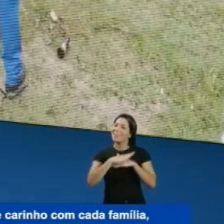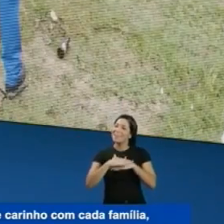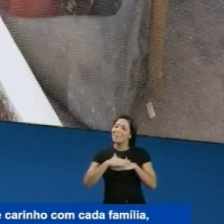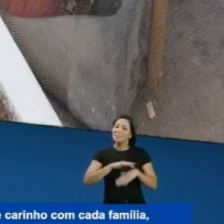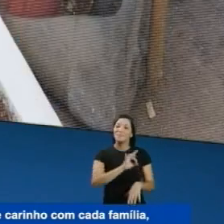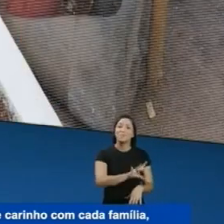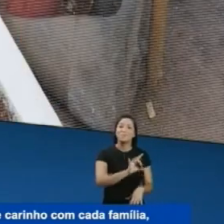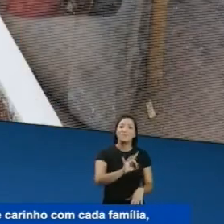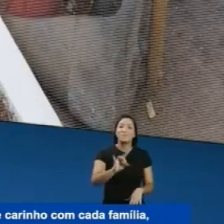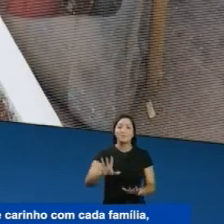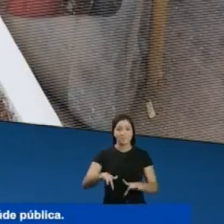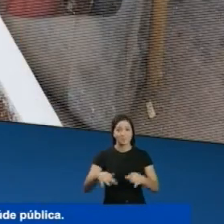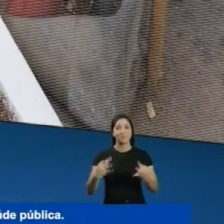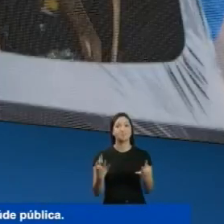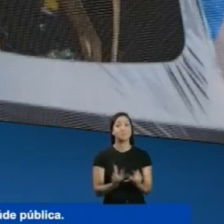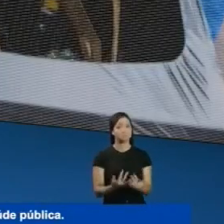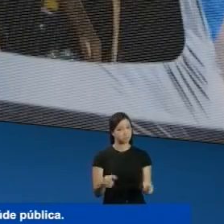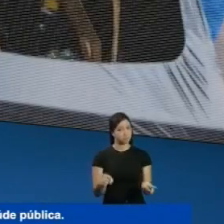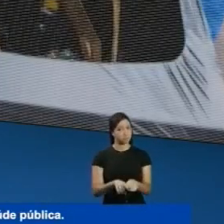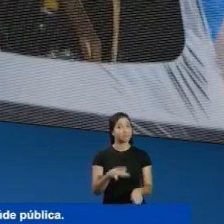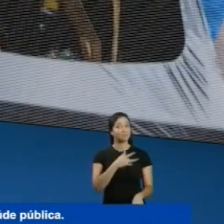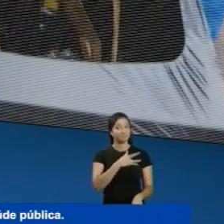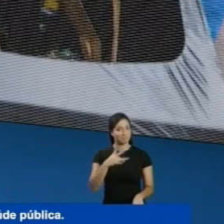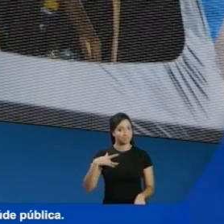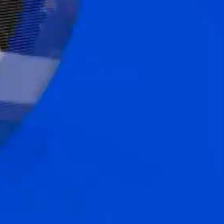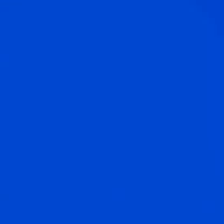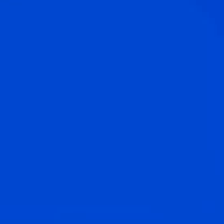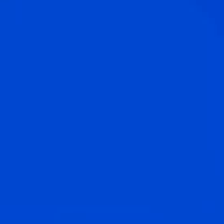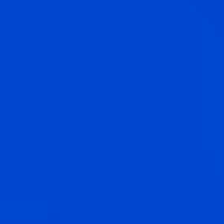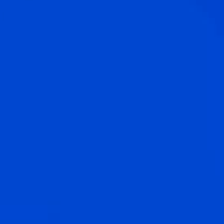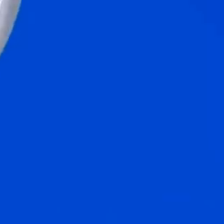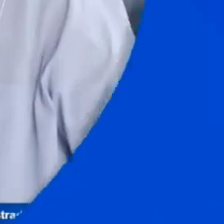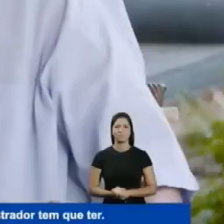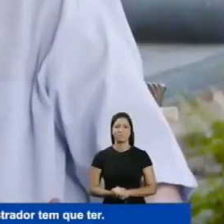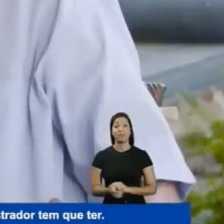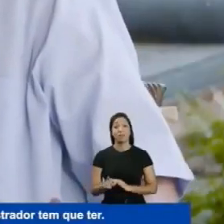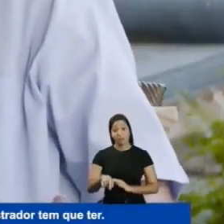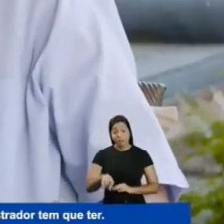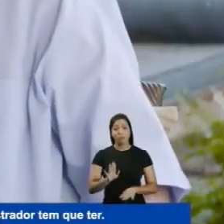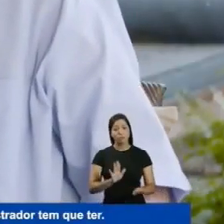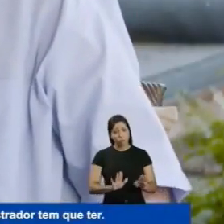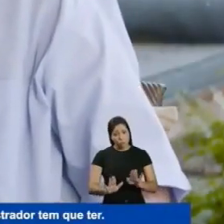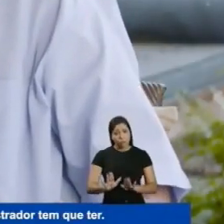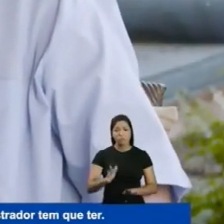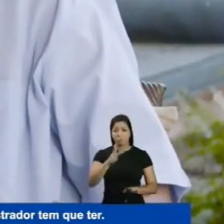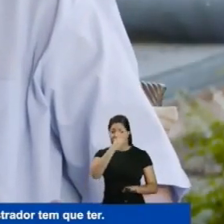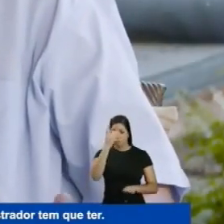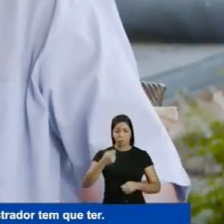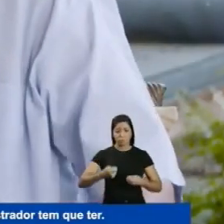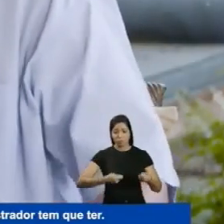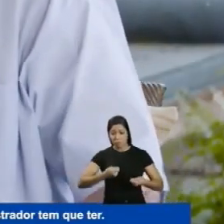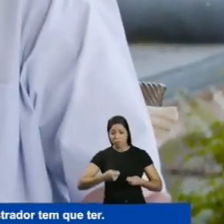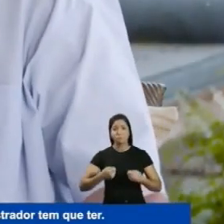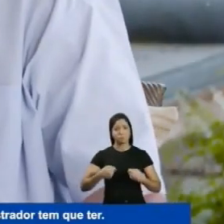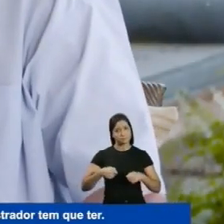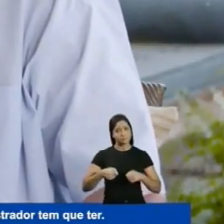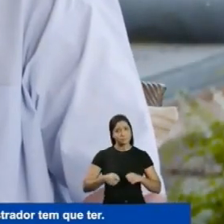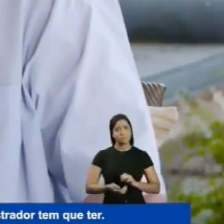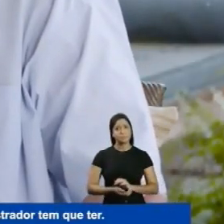com cada família E uma questão também de saúde pública Isso é um cuidado que todo administrador tem que ter